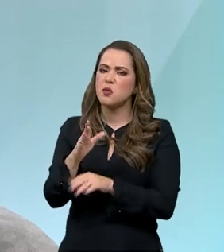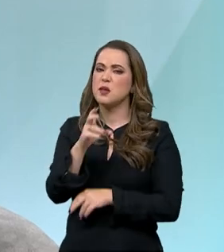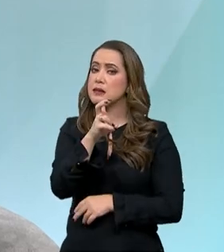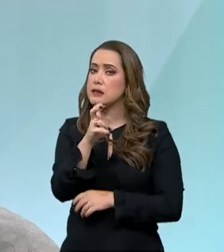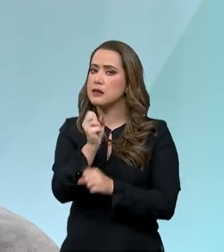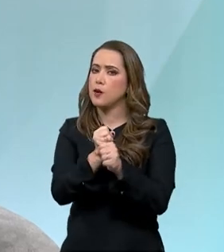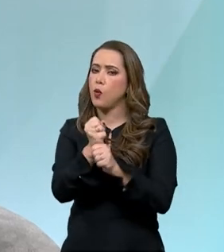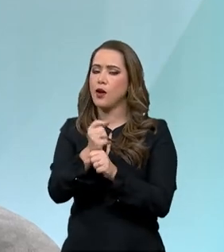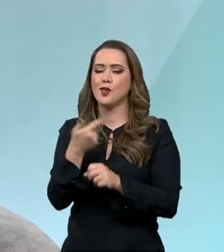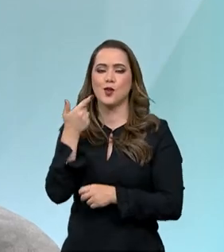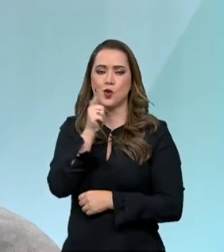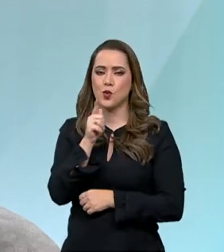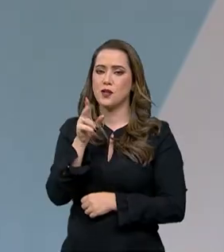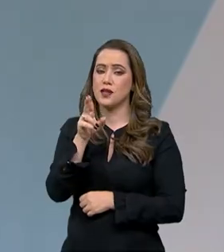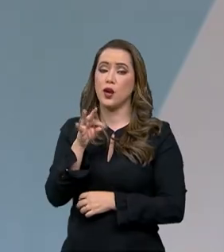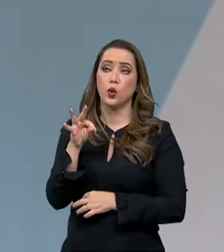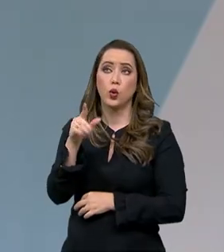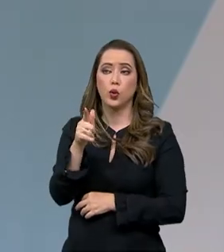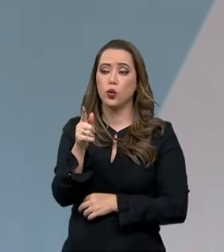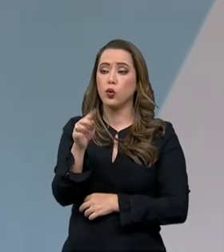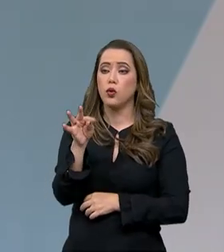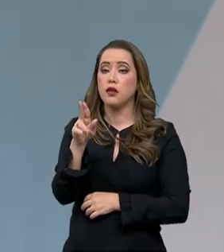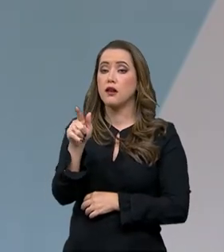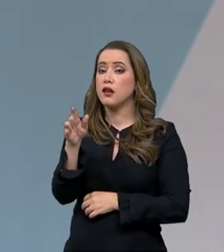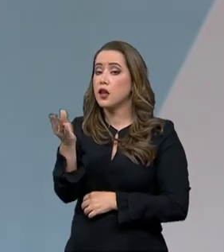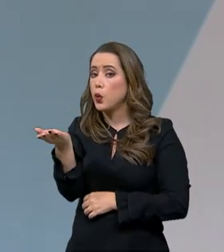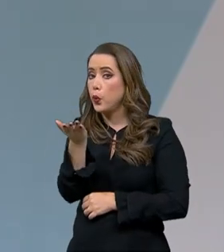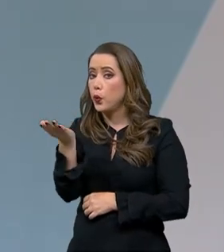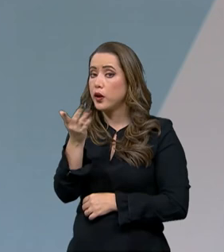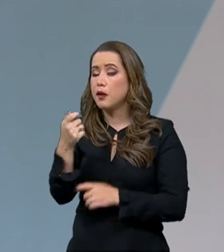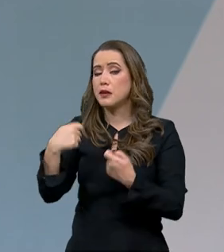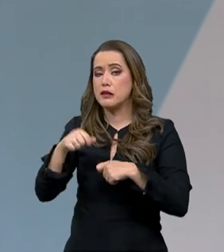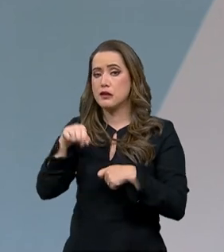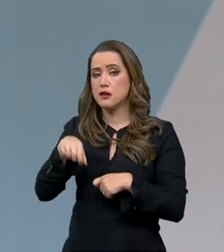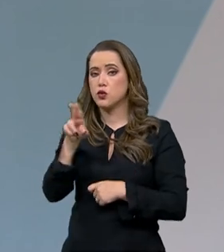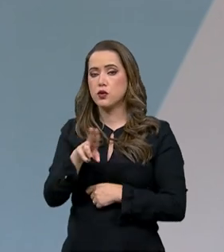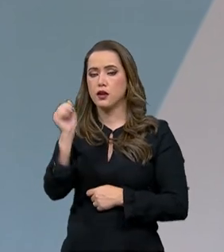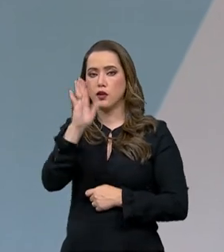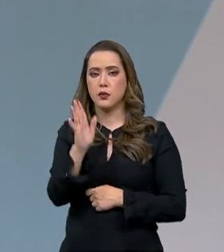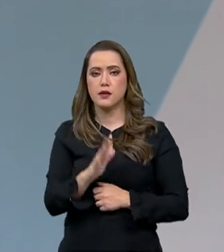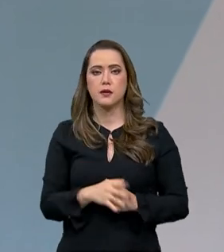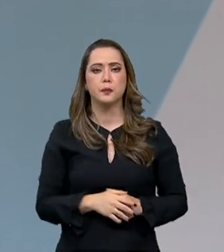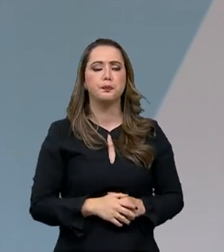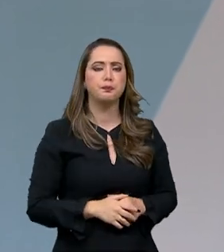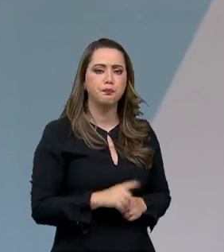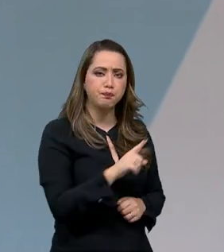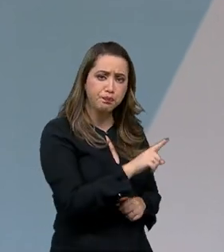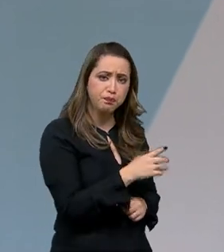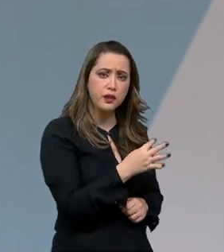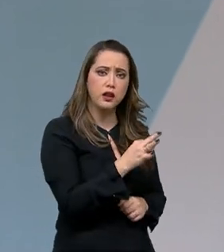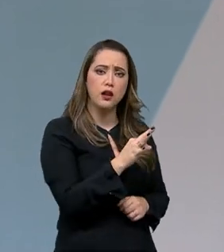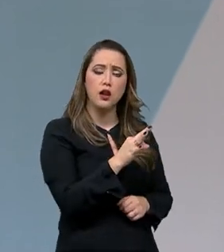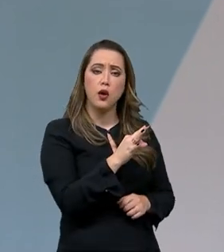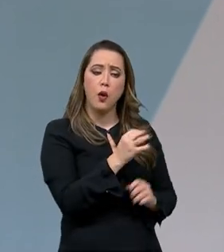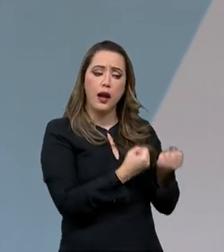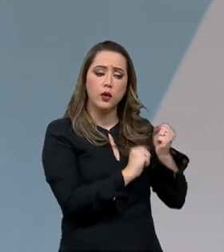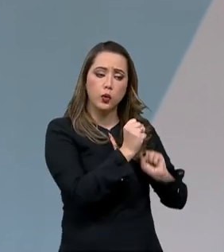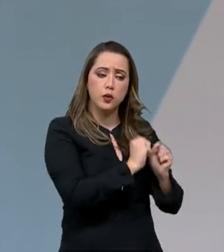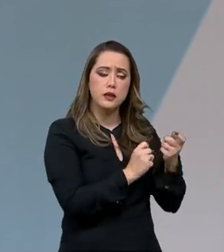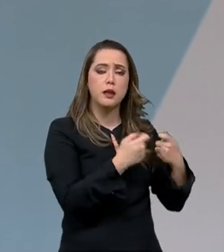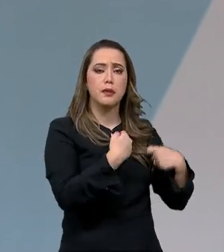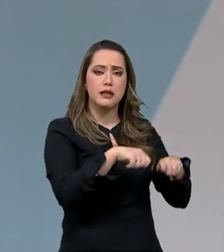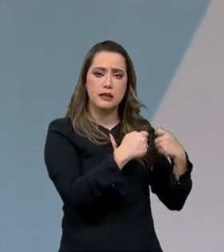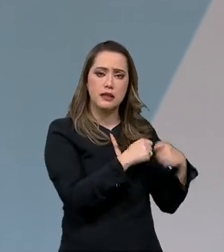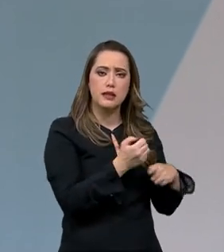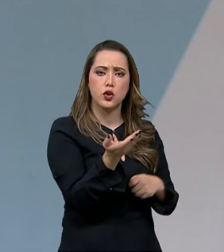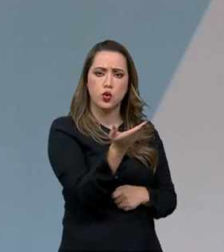autossuficiente na produção de trigo. E além de autossuficiente, tem também aquela questão que a indústria necessita de um trigo com uma certa